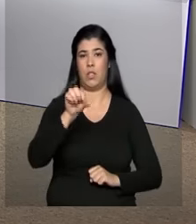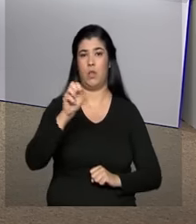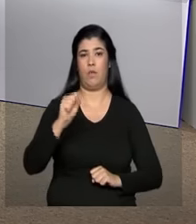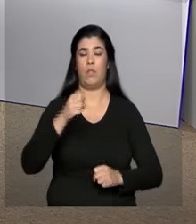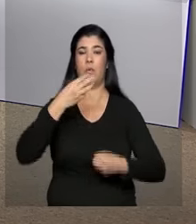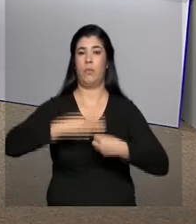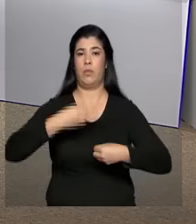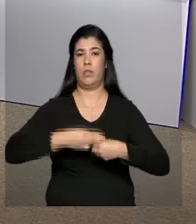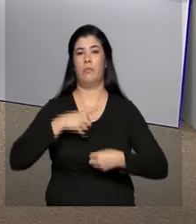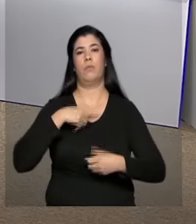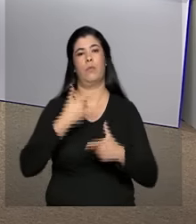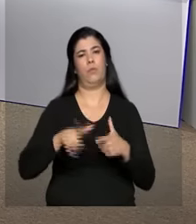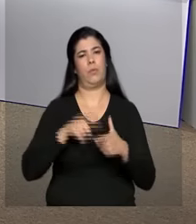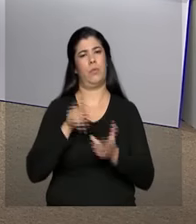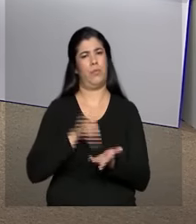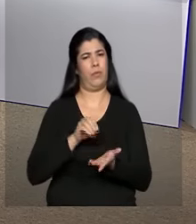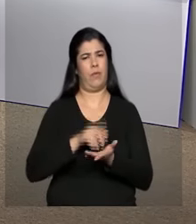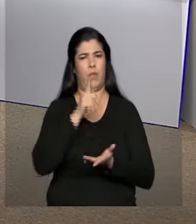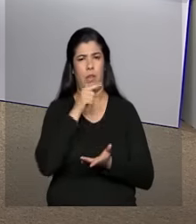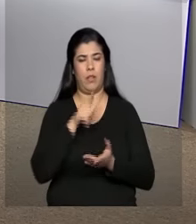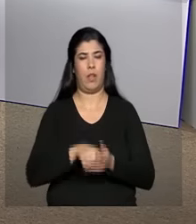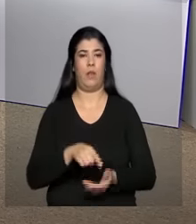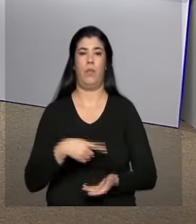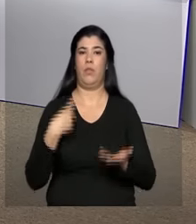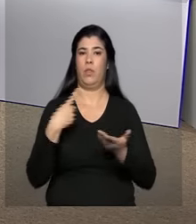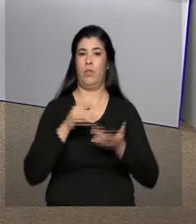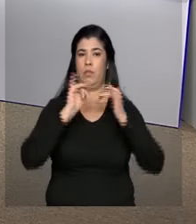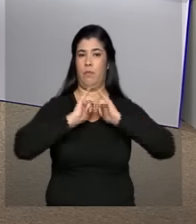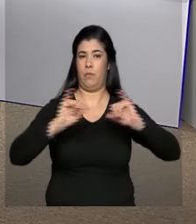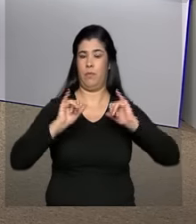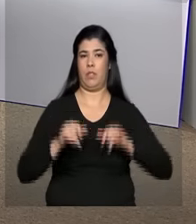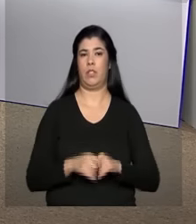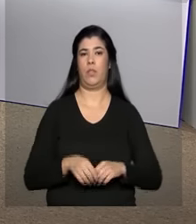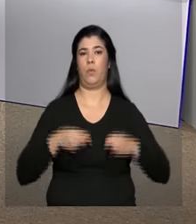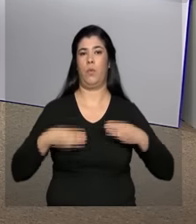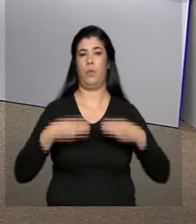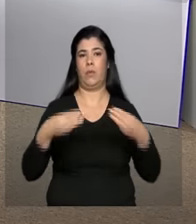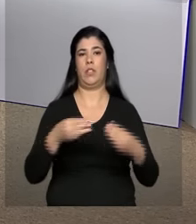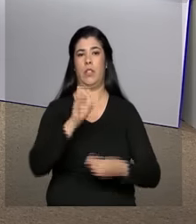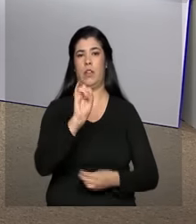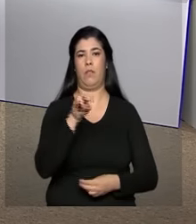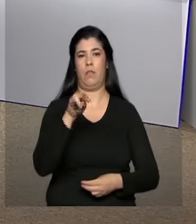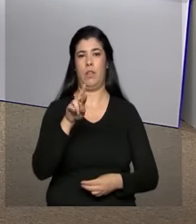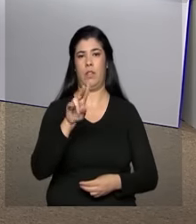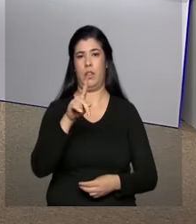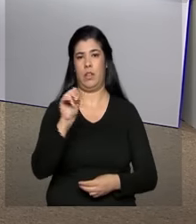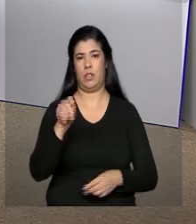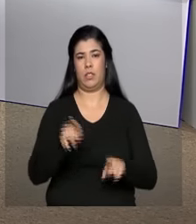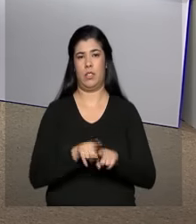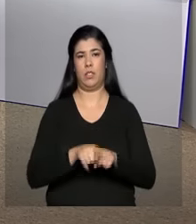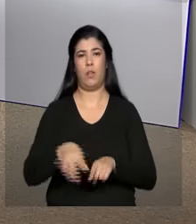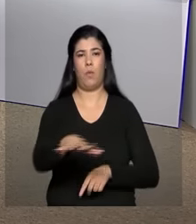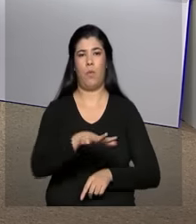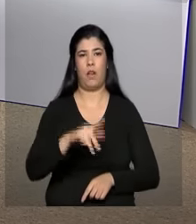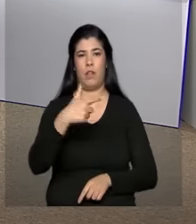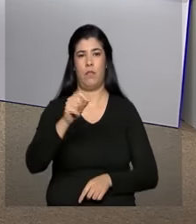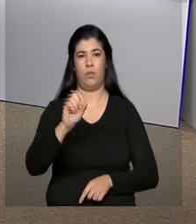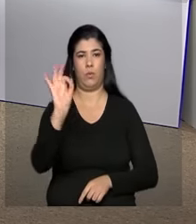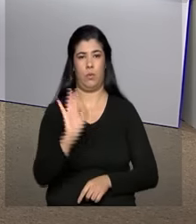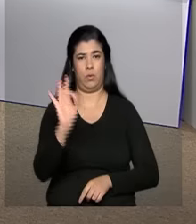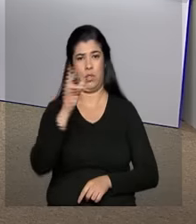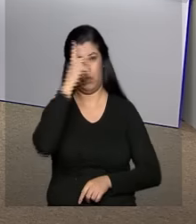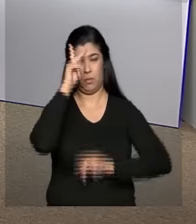sofrem com a estiagem. De acordo com o Ministério da Integração, a região abriga 28% da população brasileira